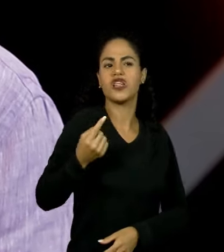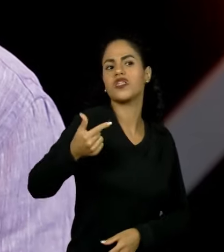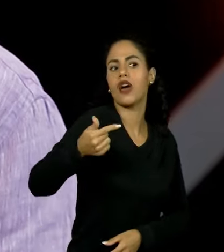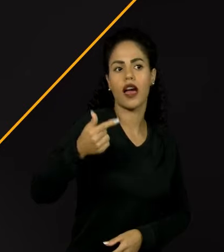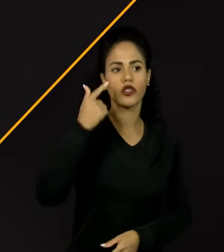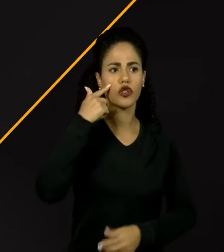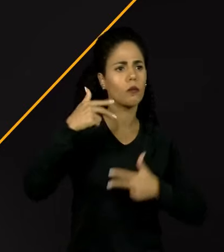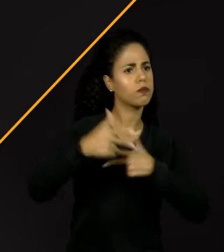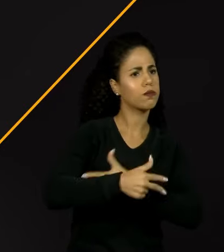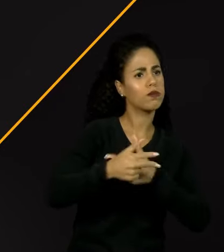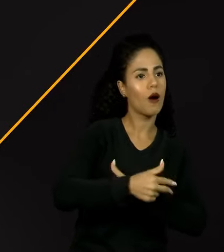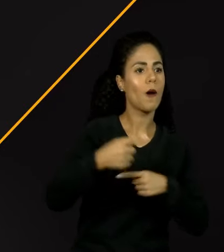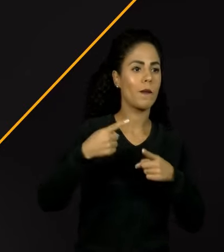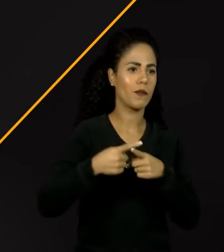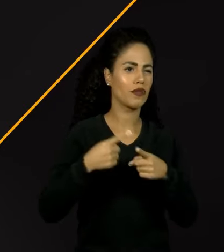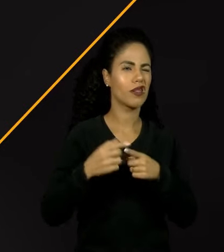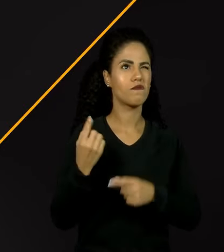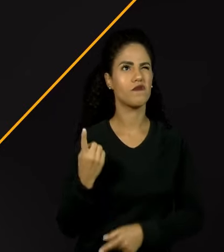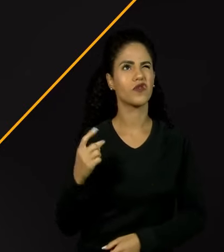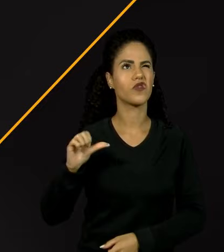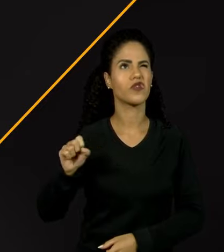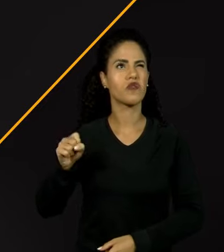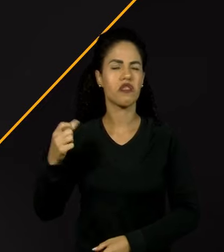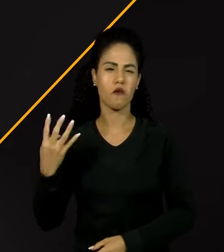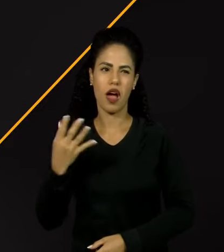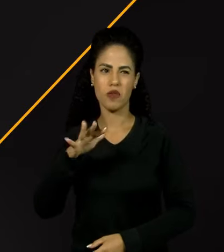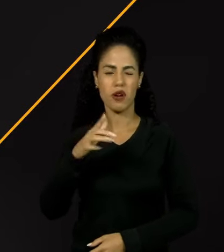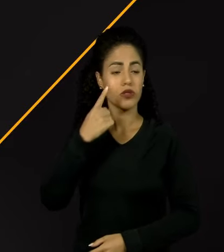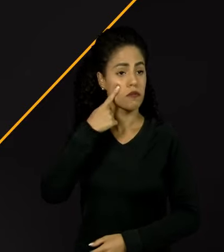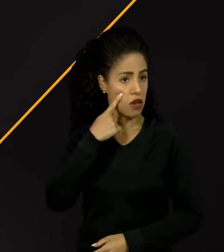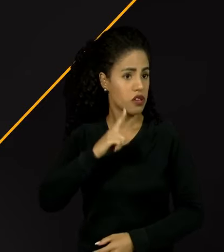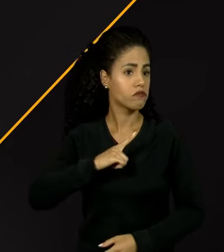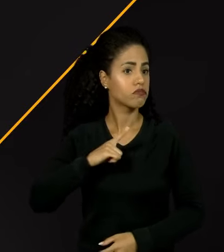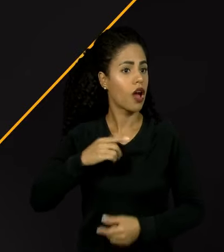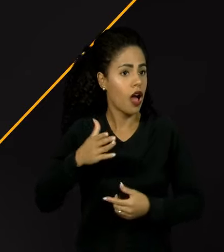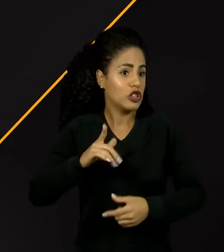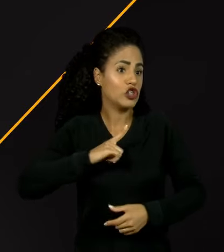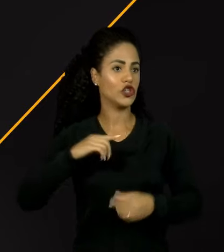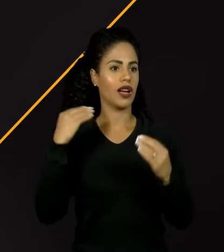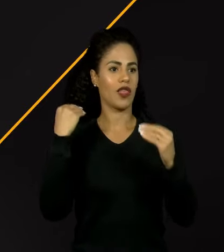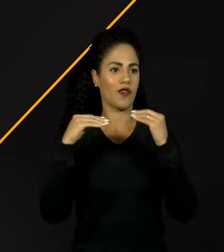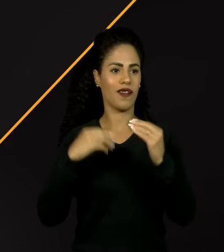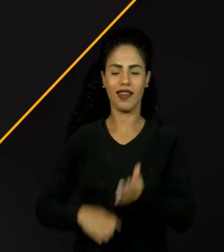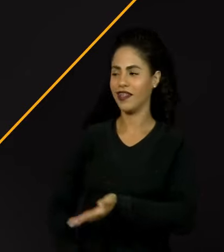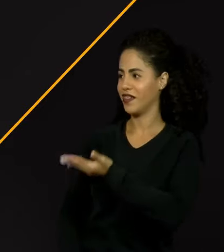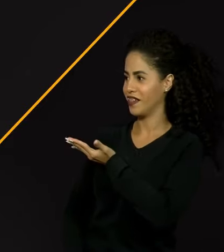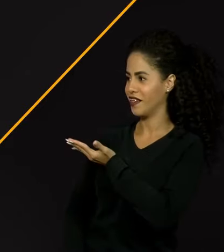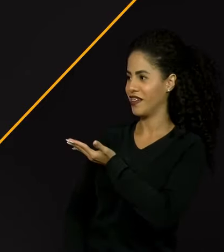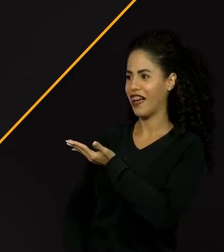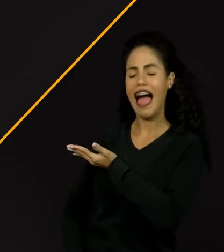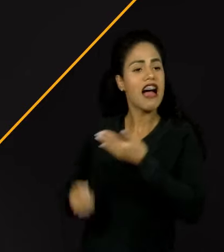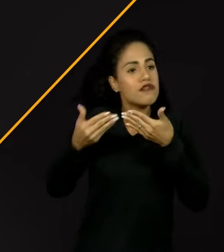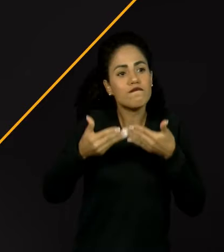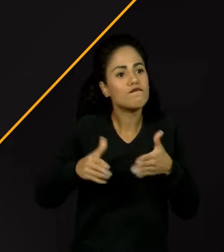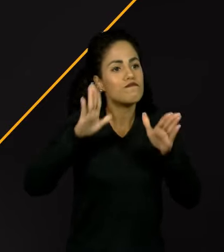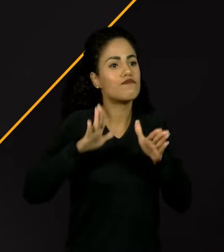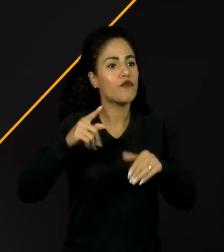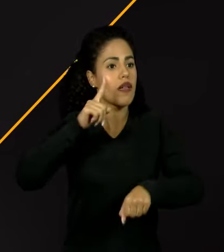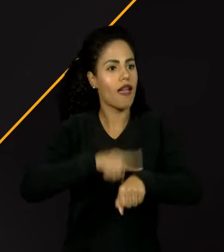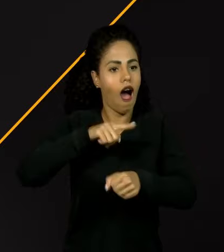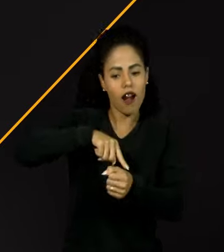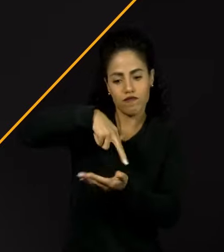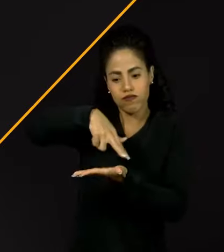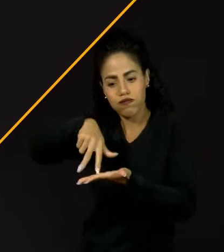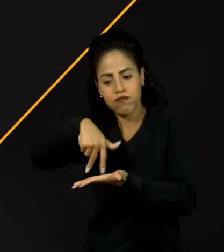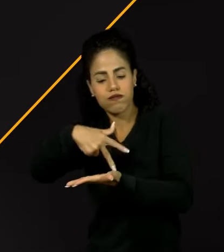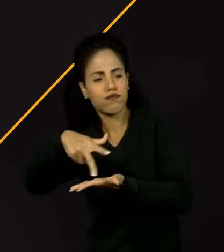chamou, né? Poxa, em 84, Partido Alto, a novela, já tinha abertura, os caras dançando break